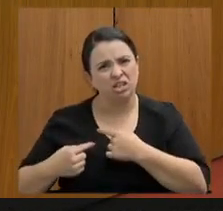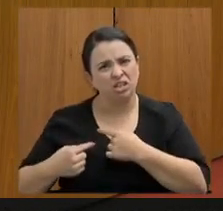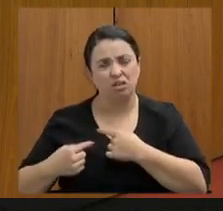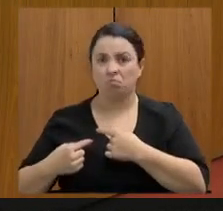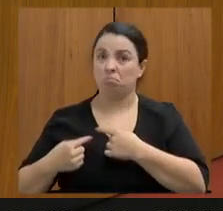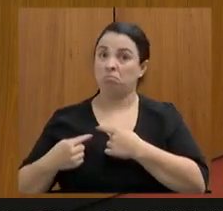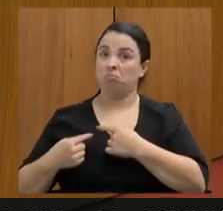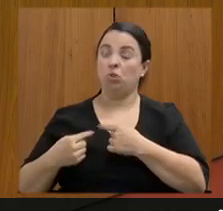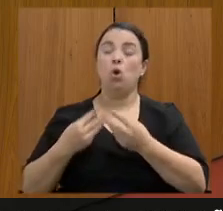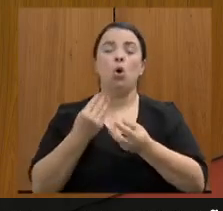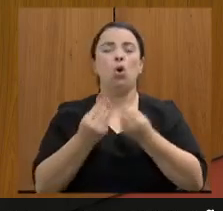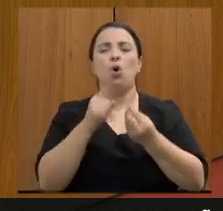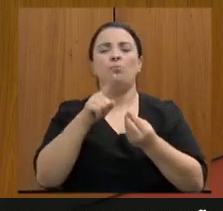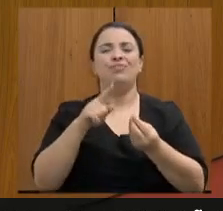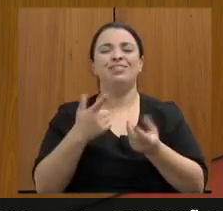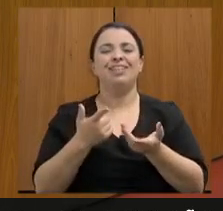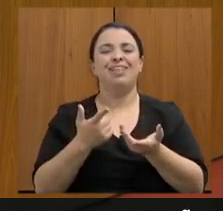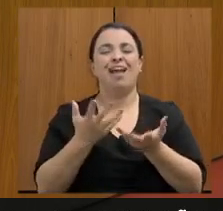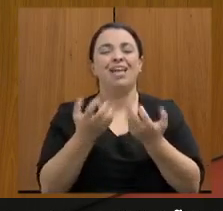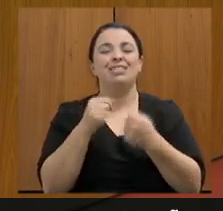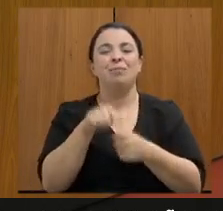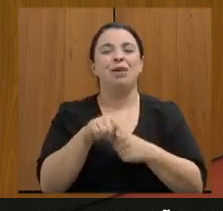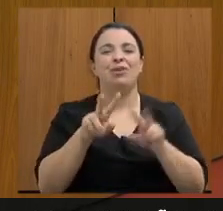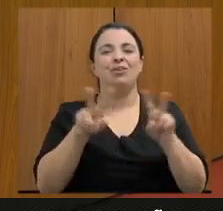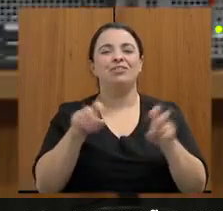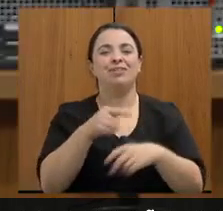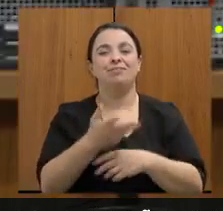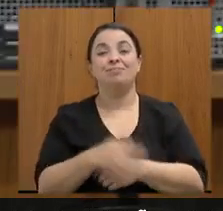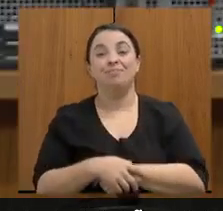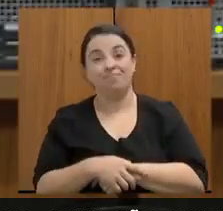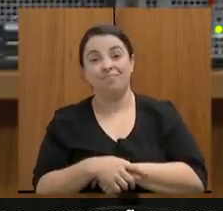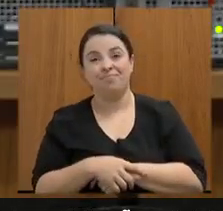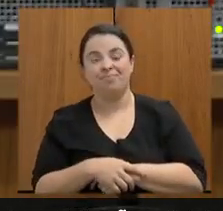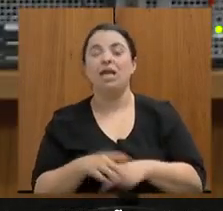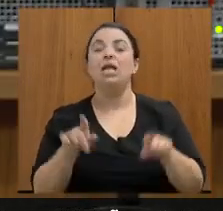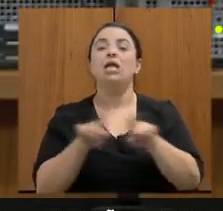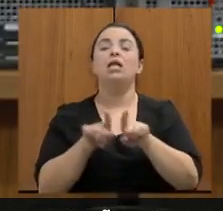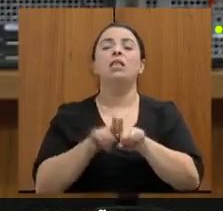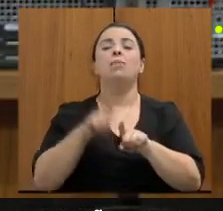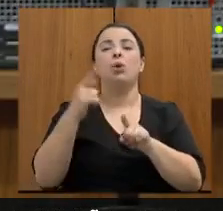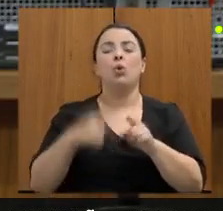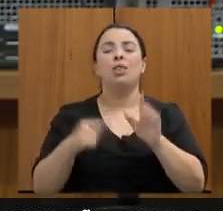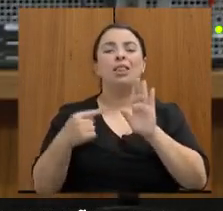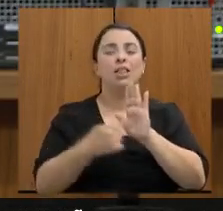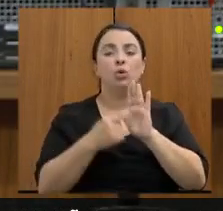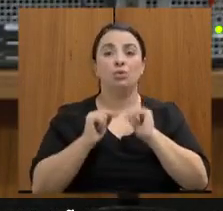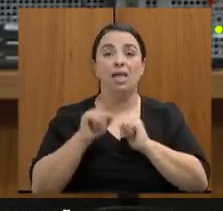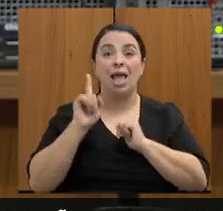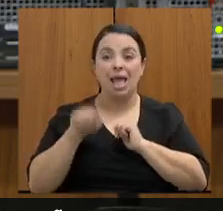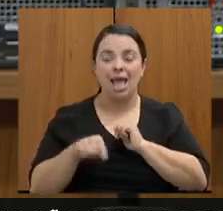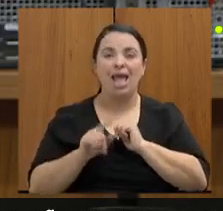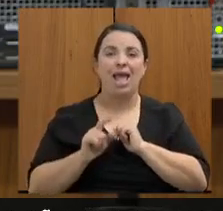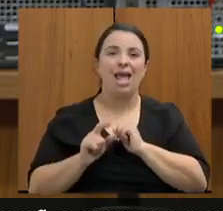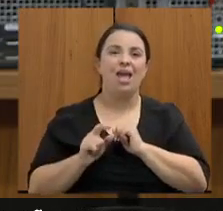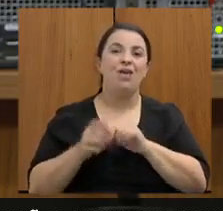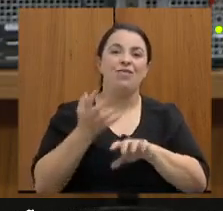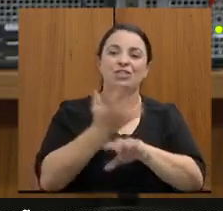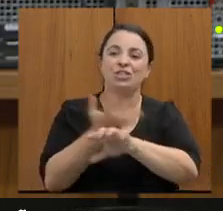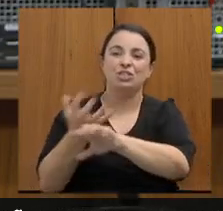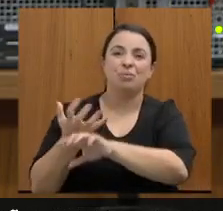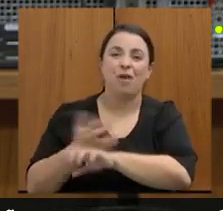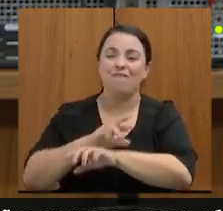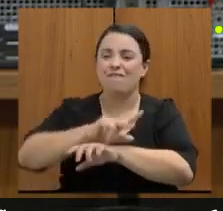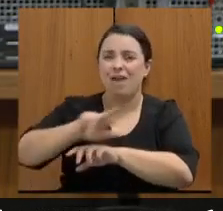e a segunda denúncia era sobre uma atividade interdisciplinar que envolvia várias matérias inclusive geografia